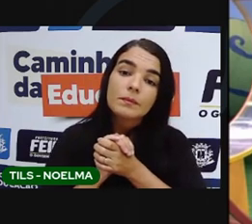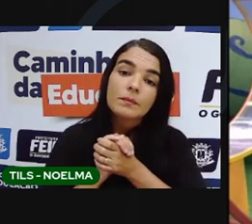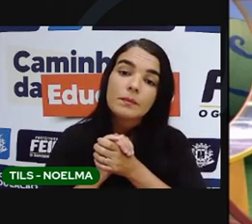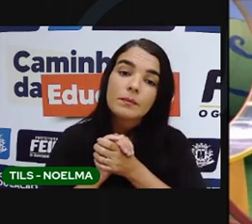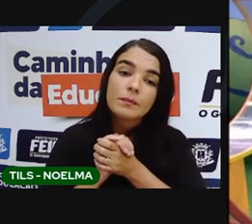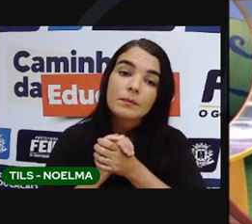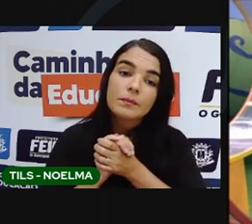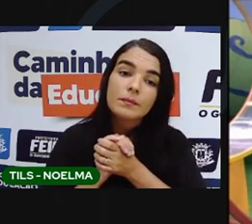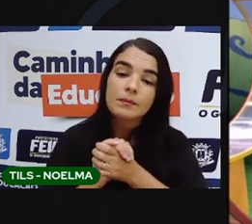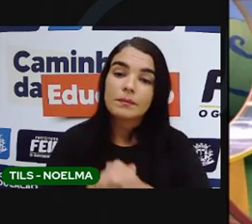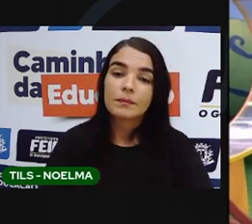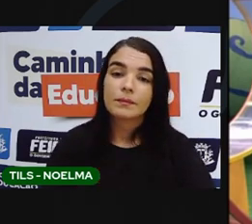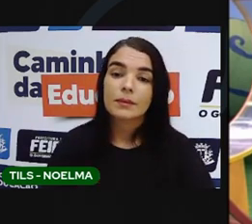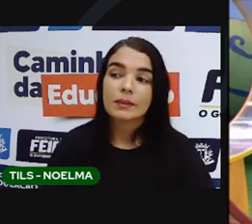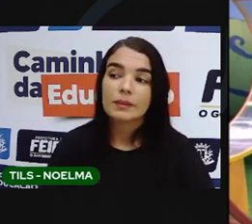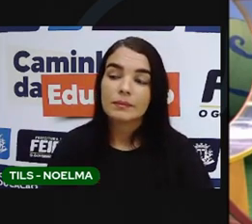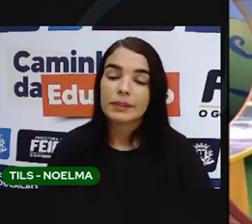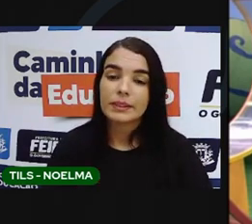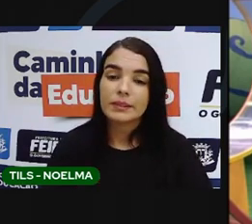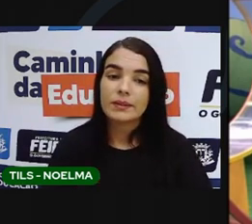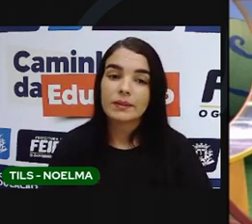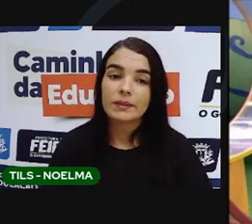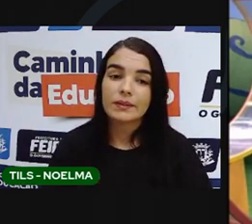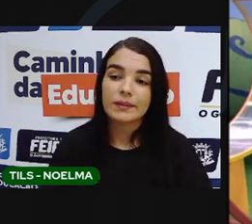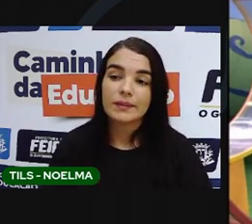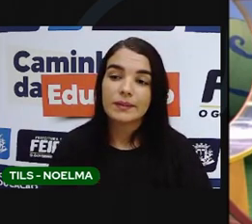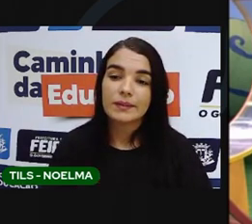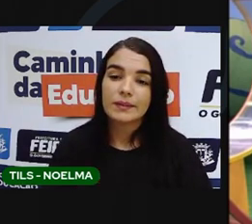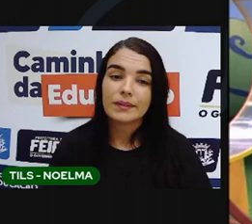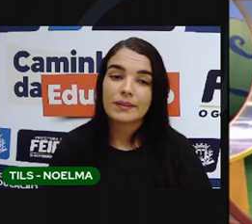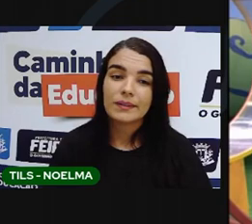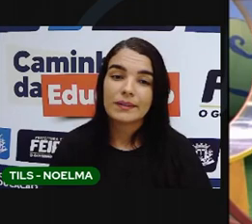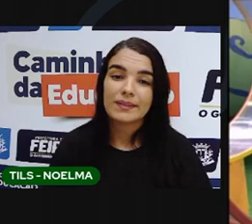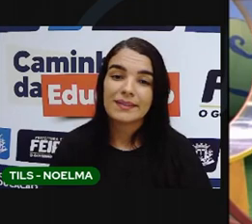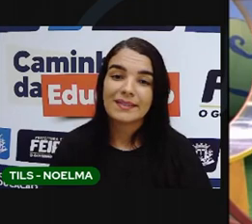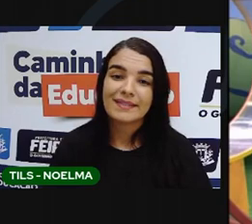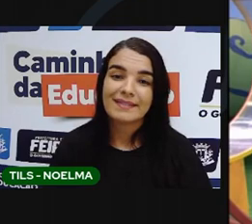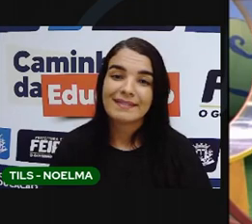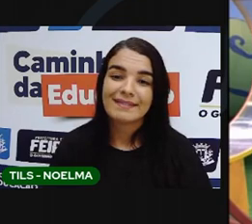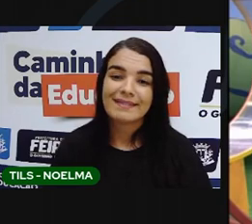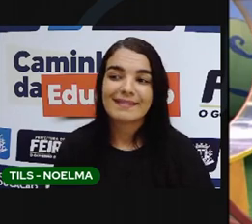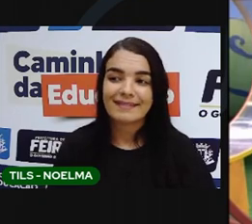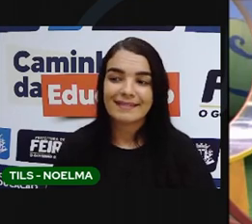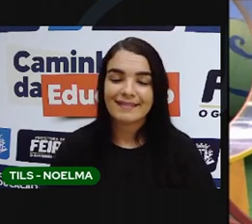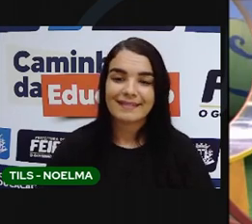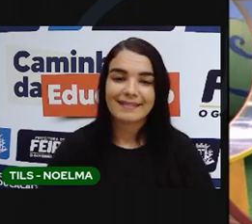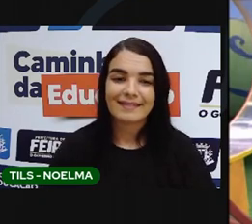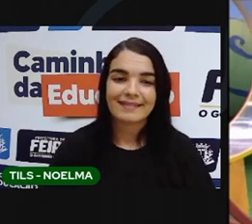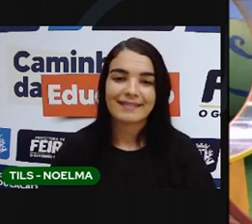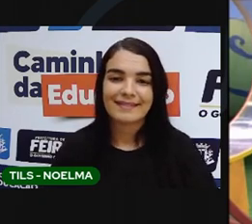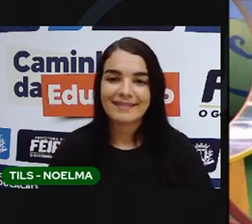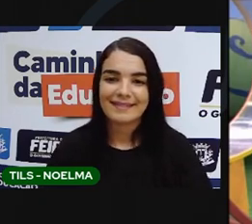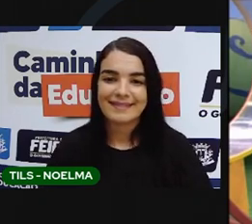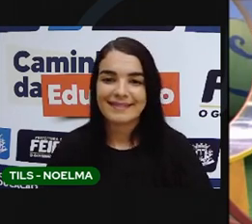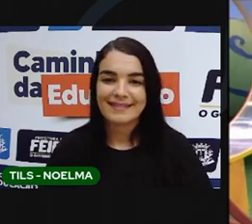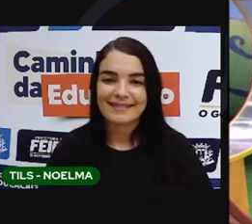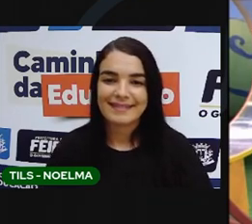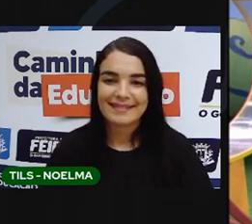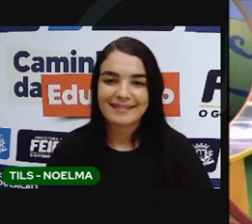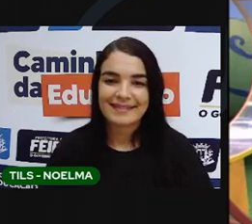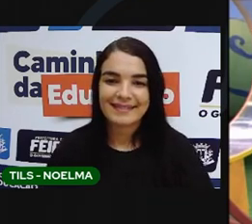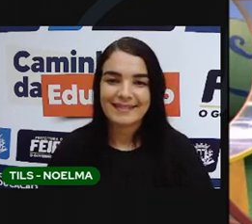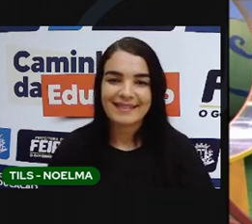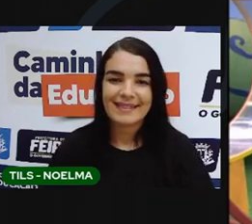álbum, mas cuidado, eu coloco o dedo sujo e não amassa, tá bom? Não amassa, Fui! Eu não faço nada, meu filho! Gente,